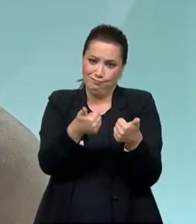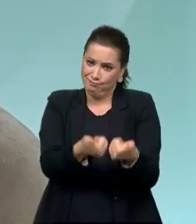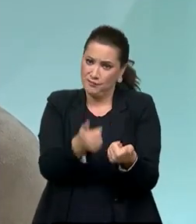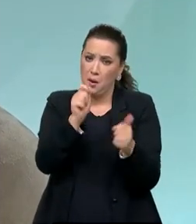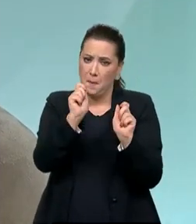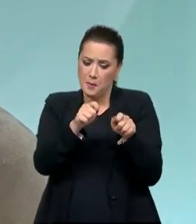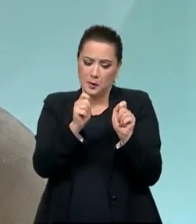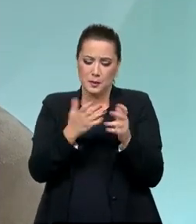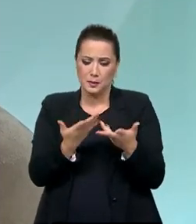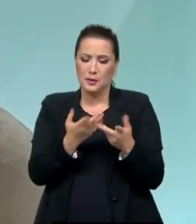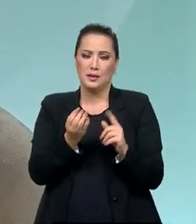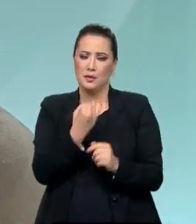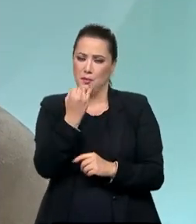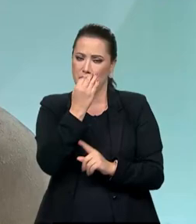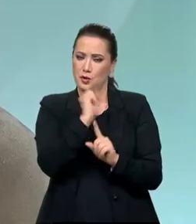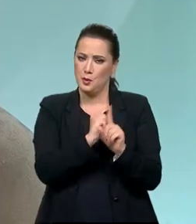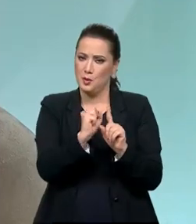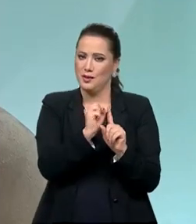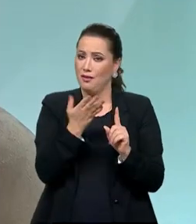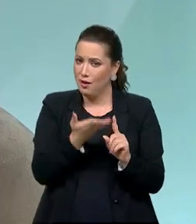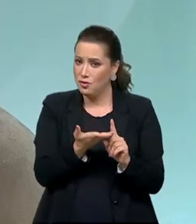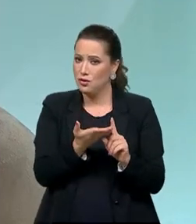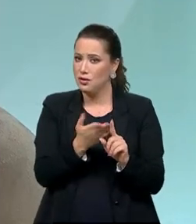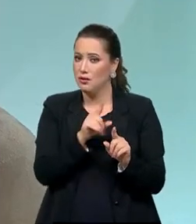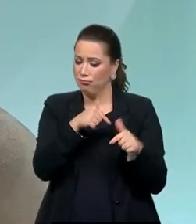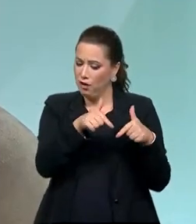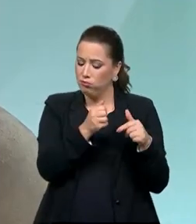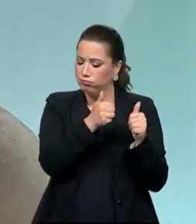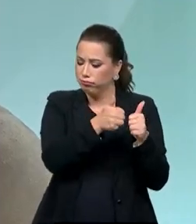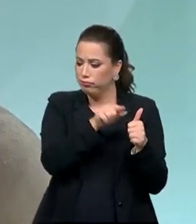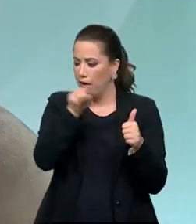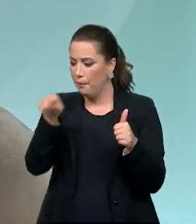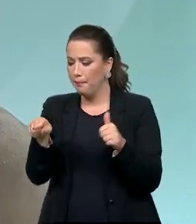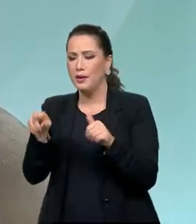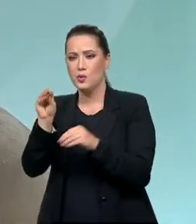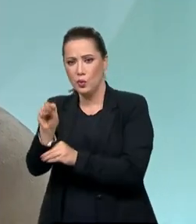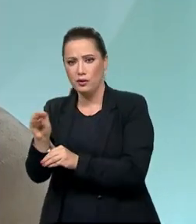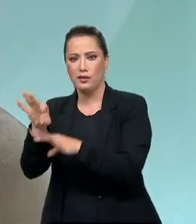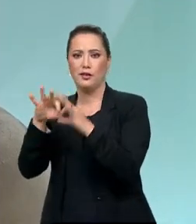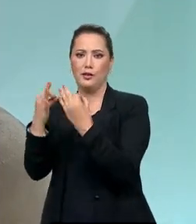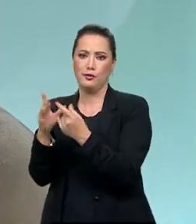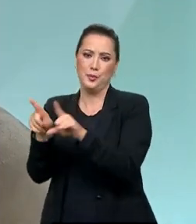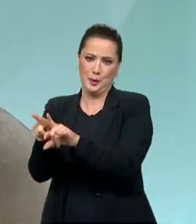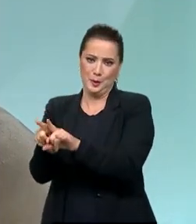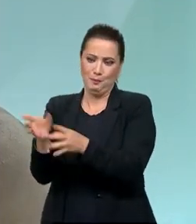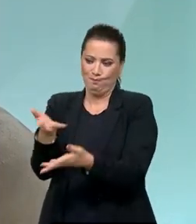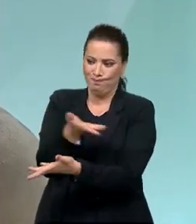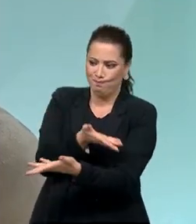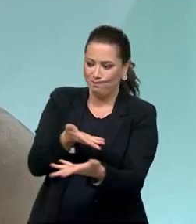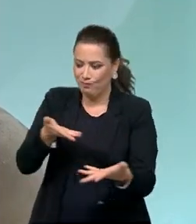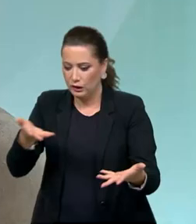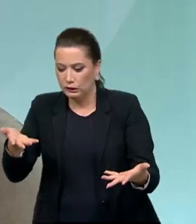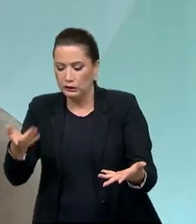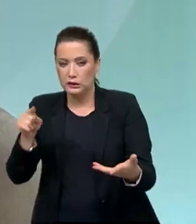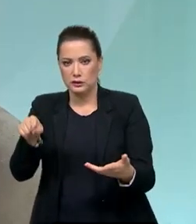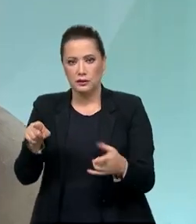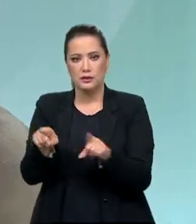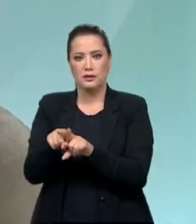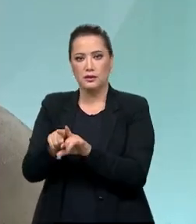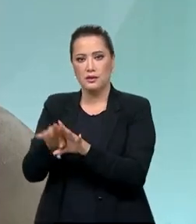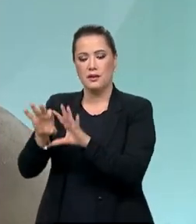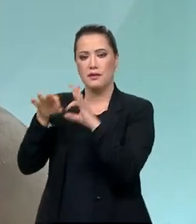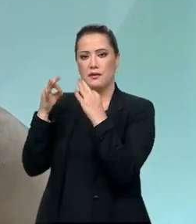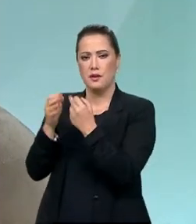capaz para a sociedade. Então, nesse sentido que nós estamos procurando que a família possa pensar nesse Work-Family